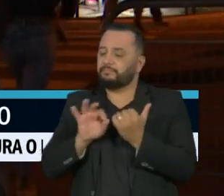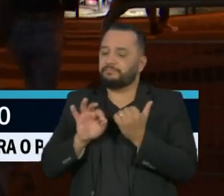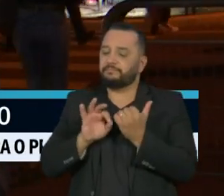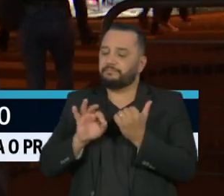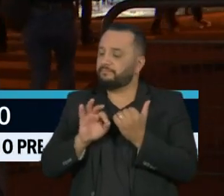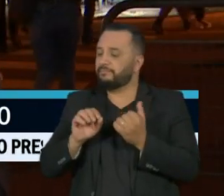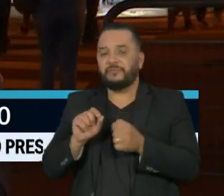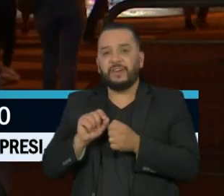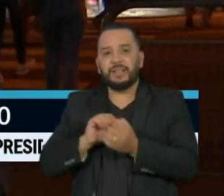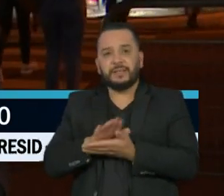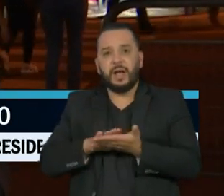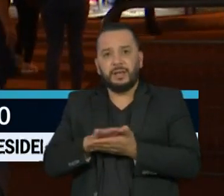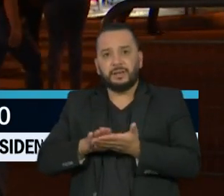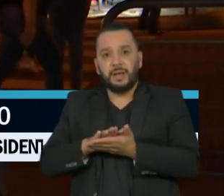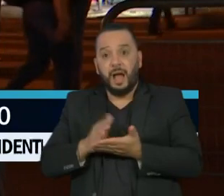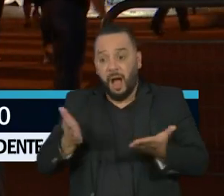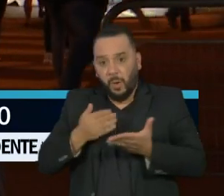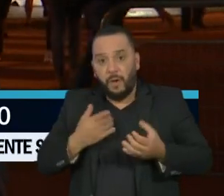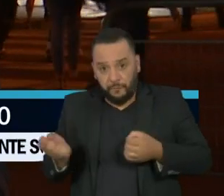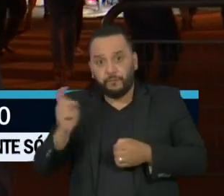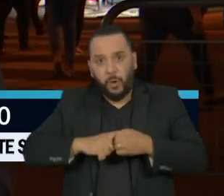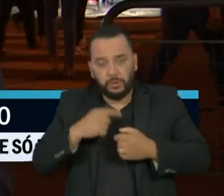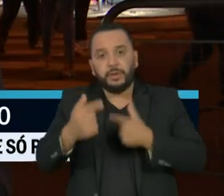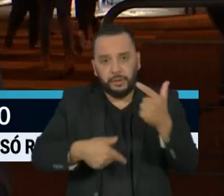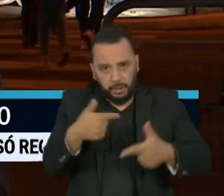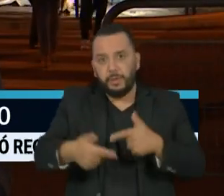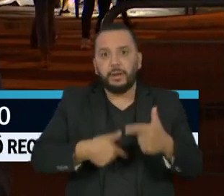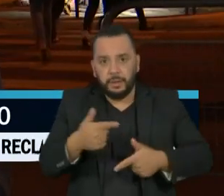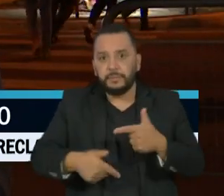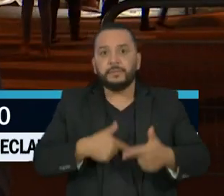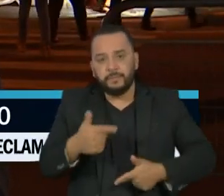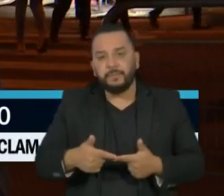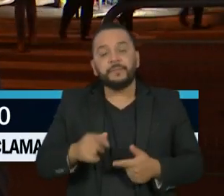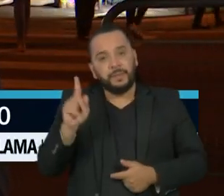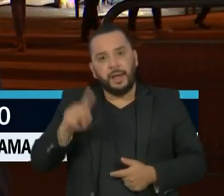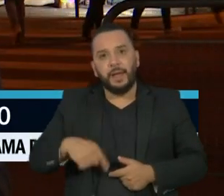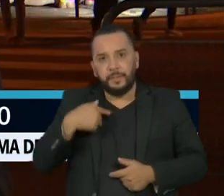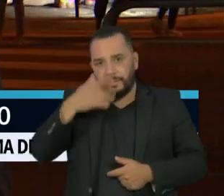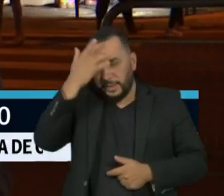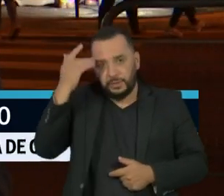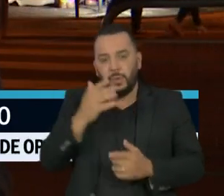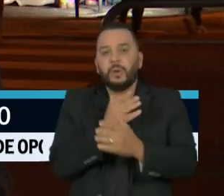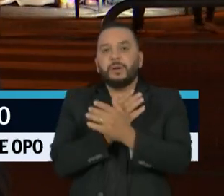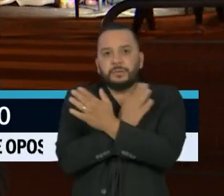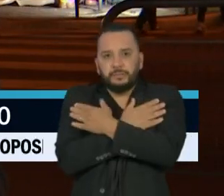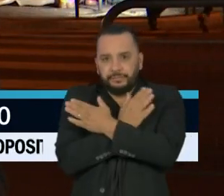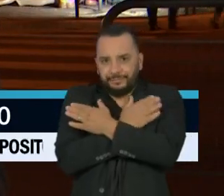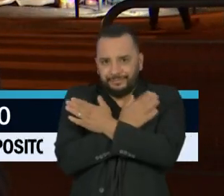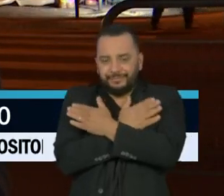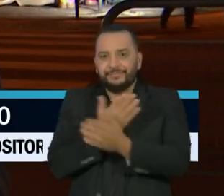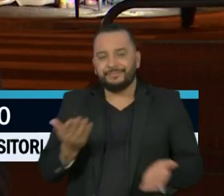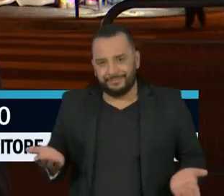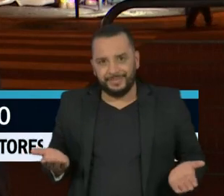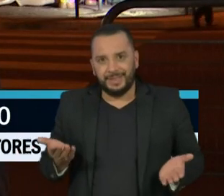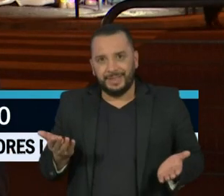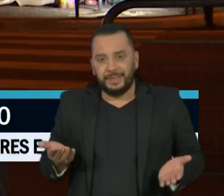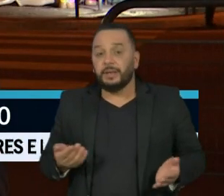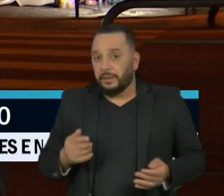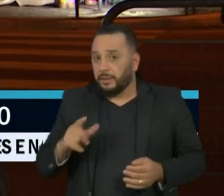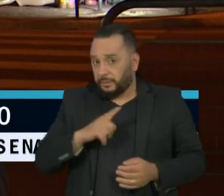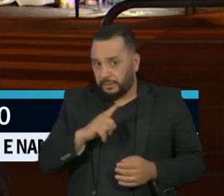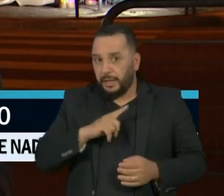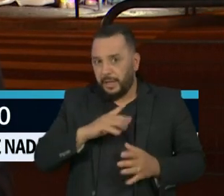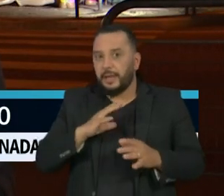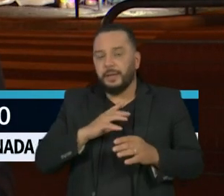Mas no momento em que eles vão retornando ao mercado, voltam a ser enquadrados como desocupados. E, portanto, engrossam as